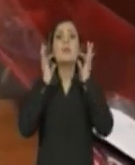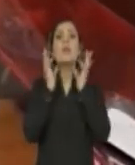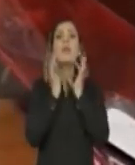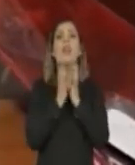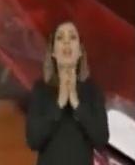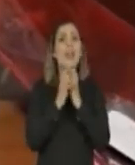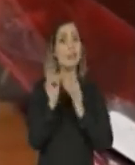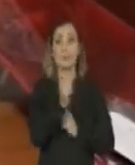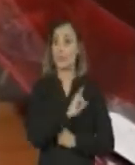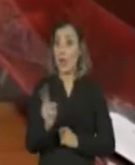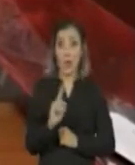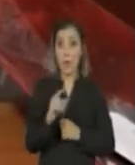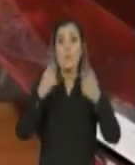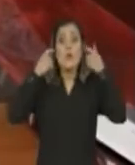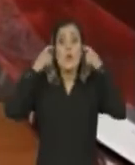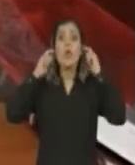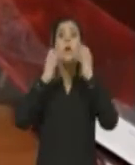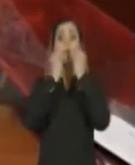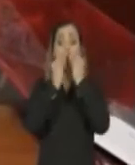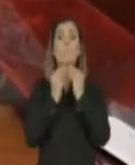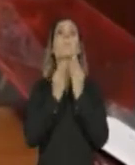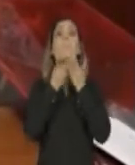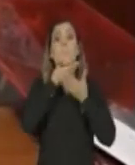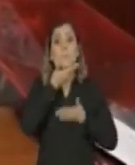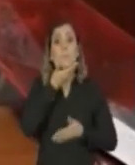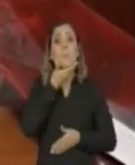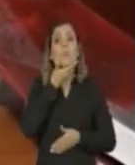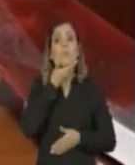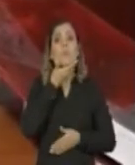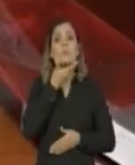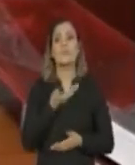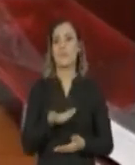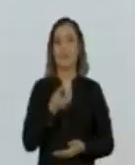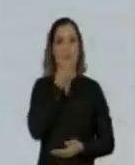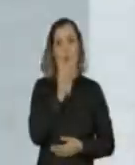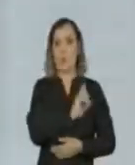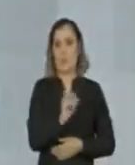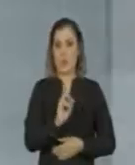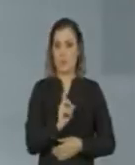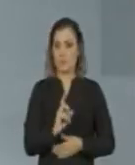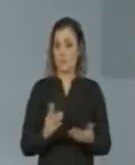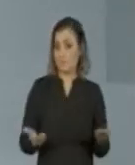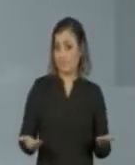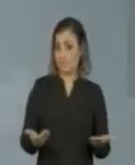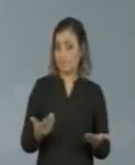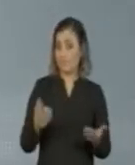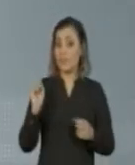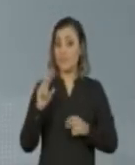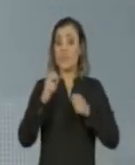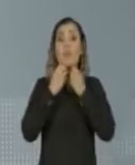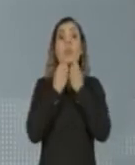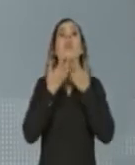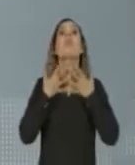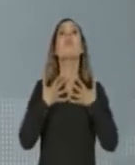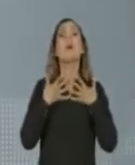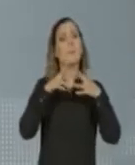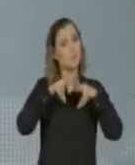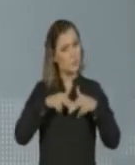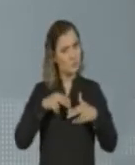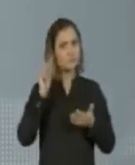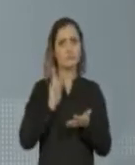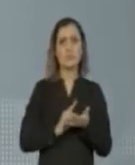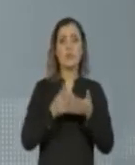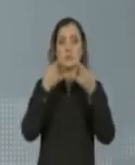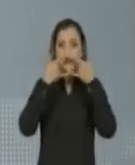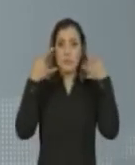deixe a máscara no pescoço. Ela contamina a parte do seu pescoço. O tempo máximo de uso da máscara de